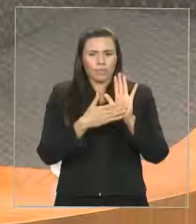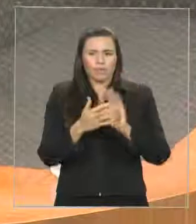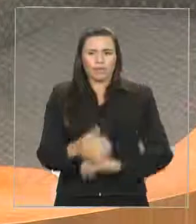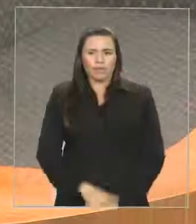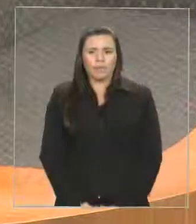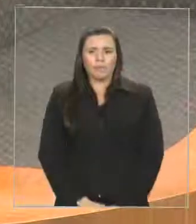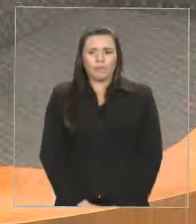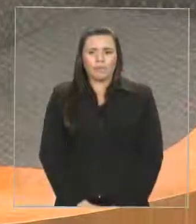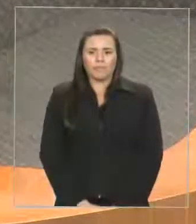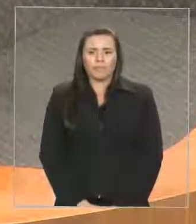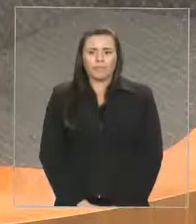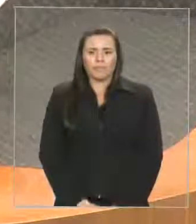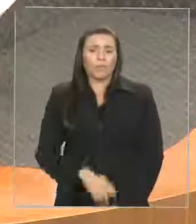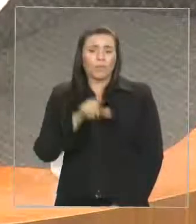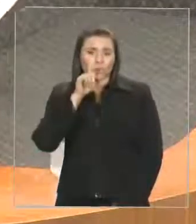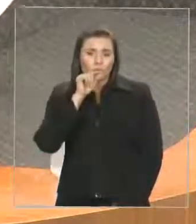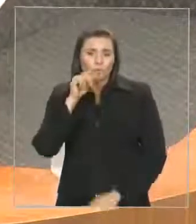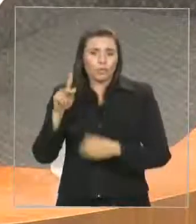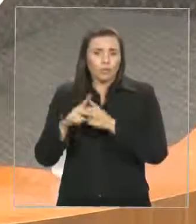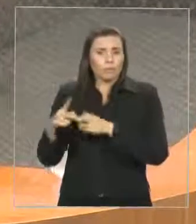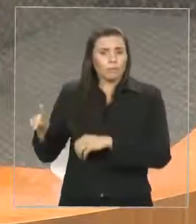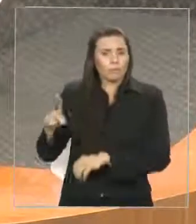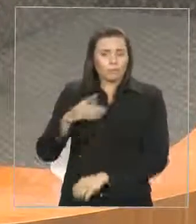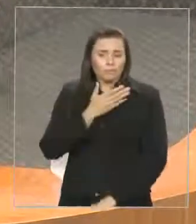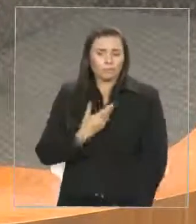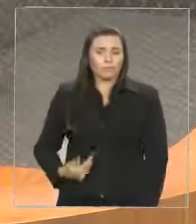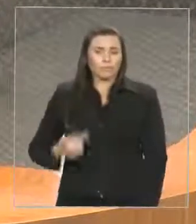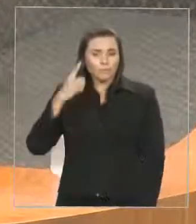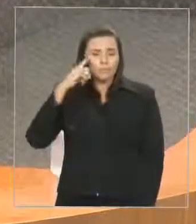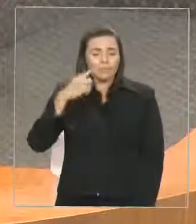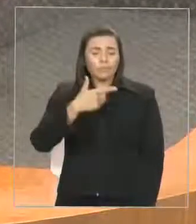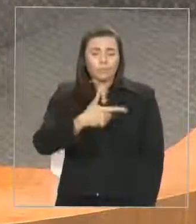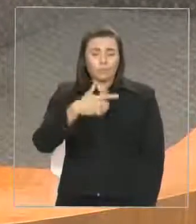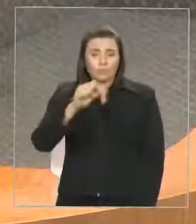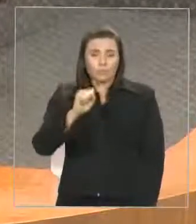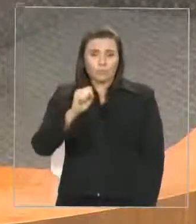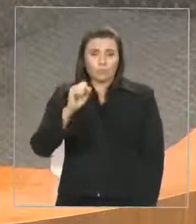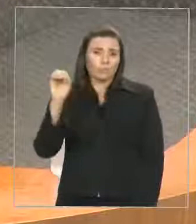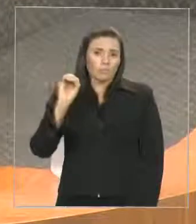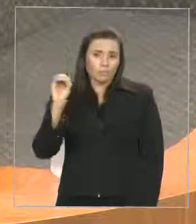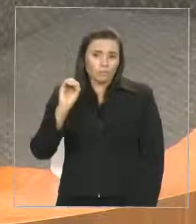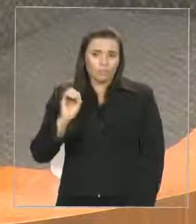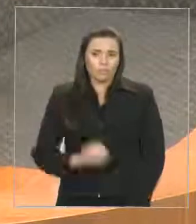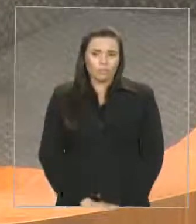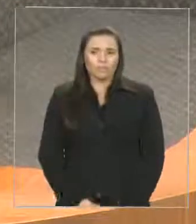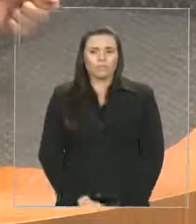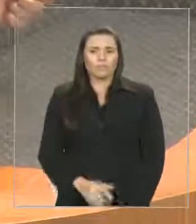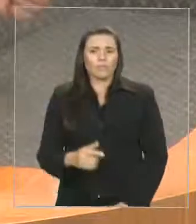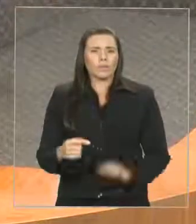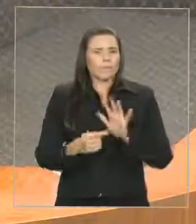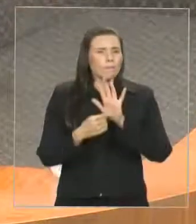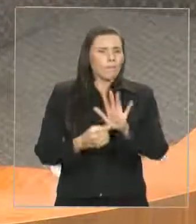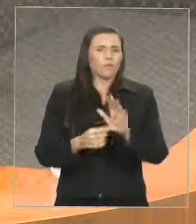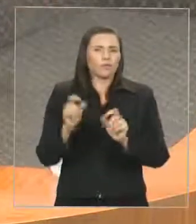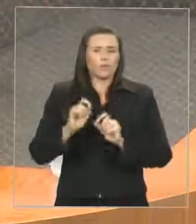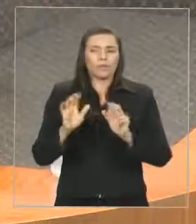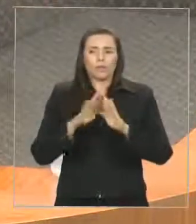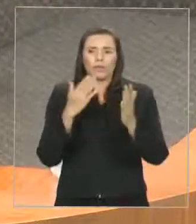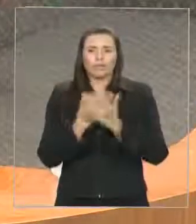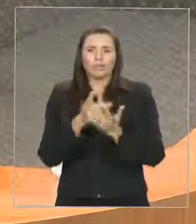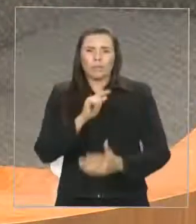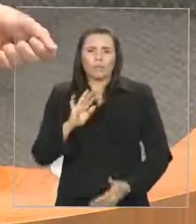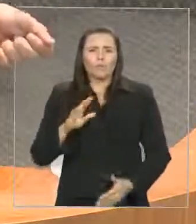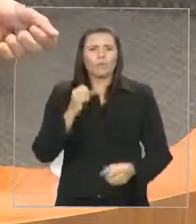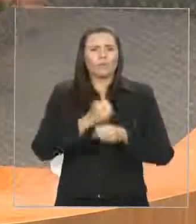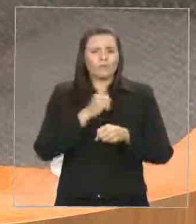mas no próprio Twitter e no Facebook do Governador no dia 28 de outubro. Mais uma escola sendo construída. Ponto. Já são mais